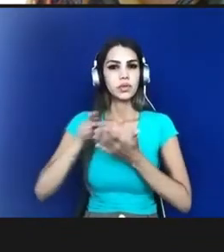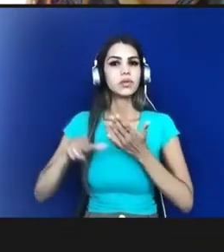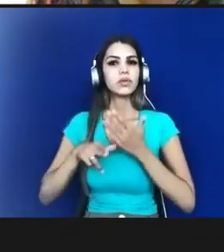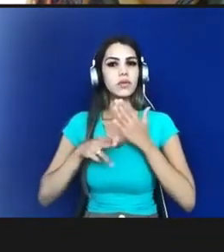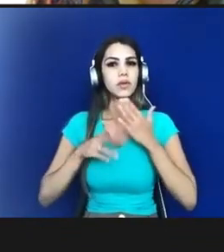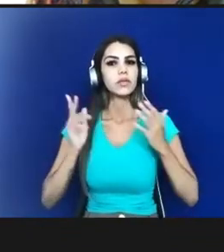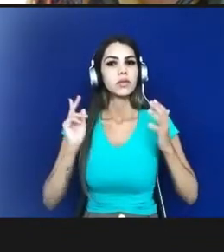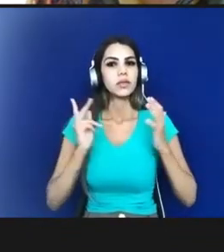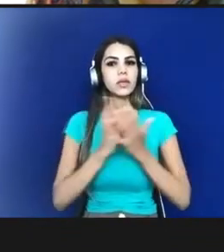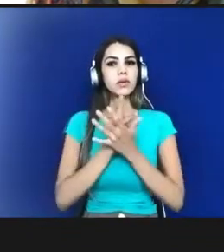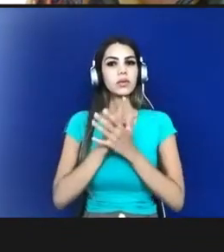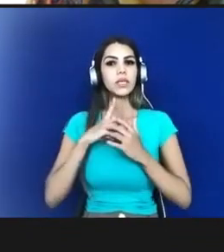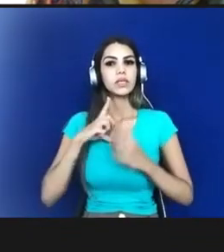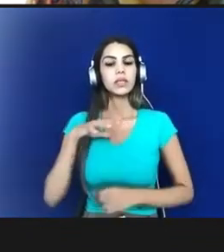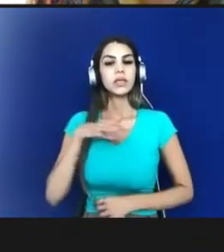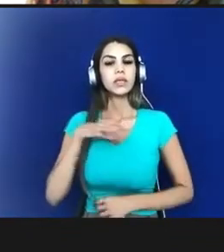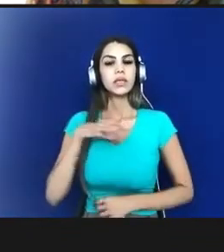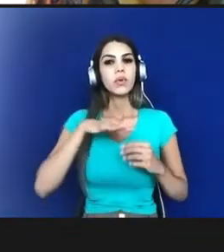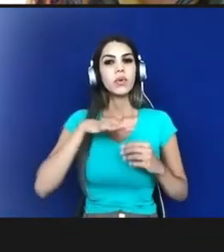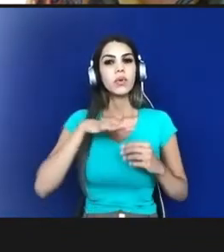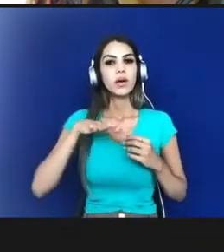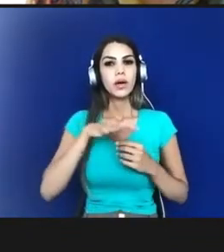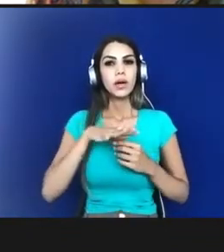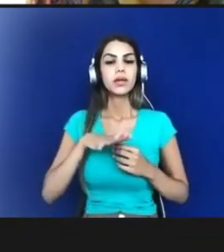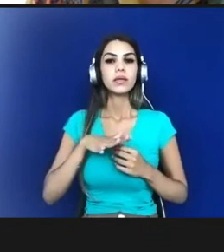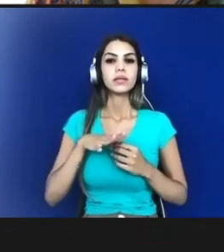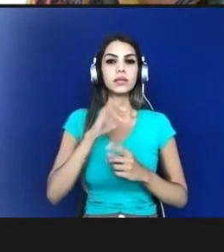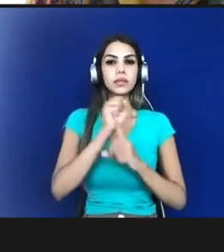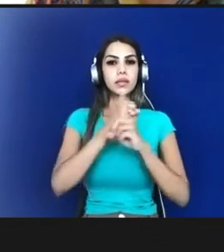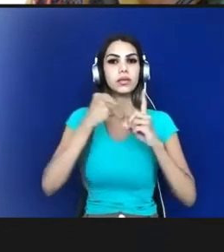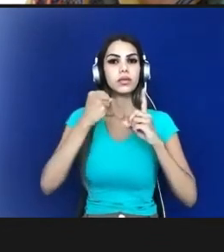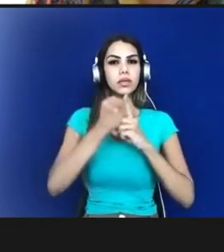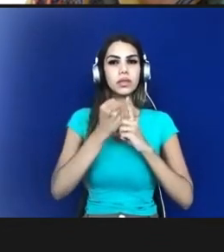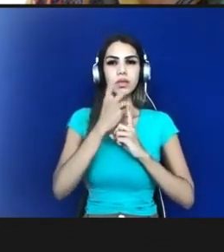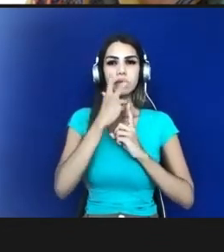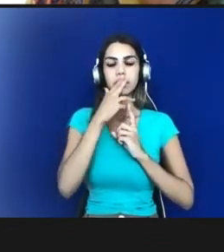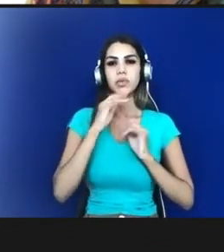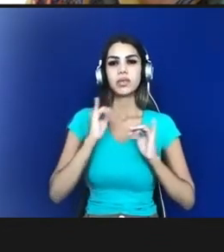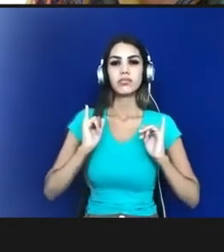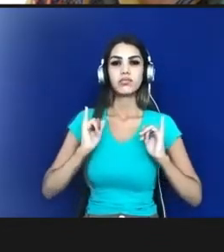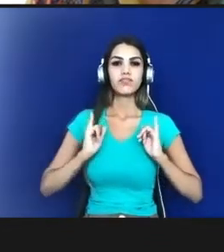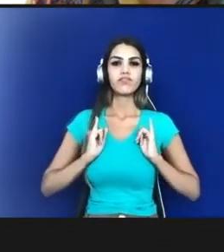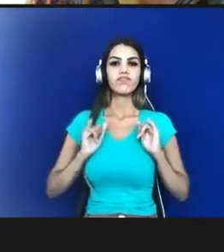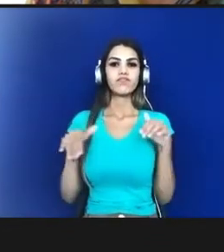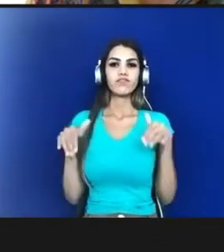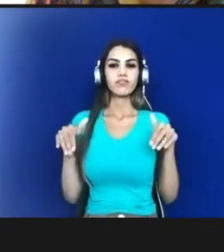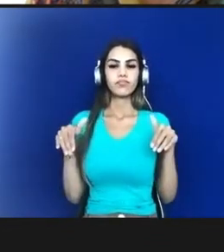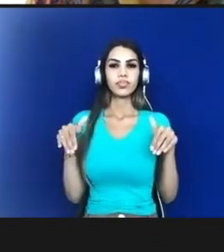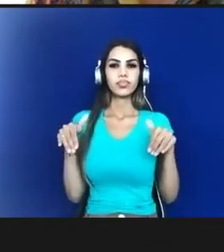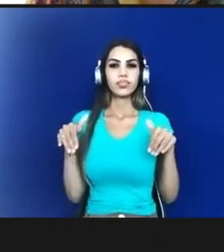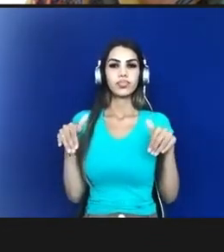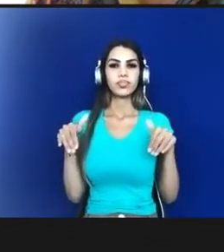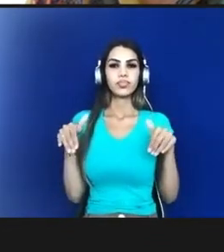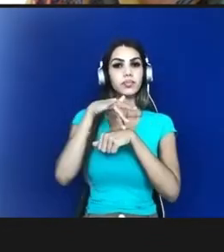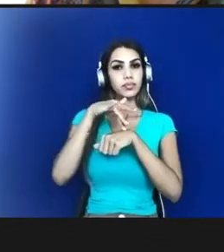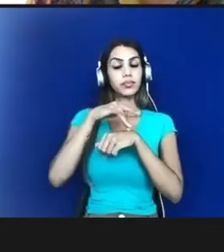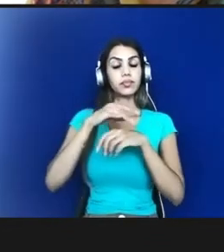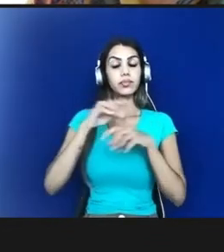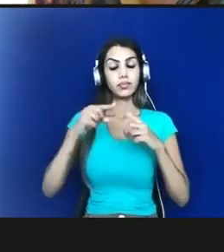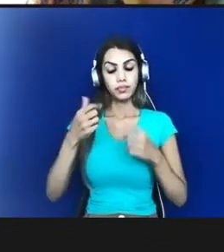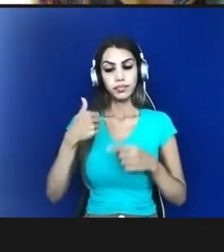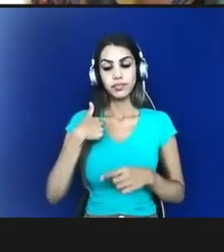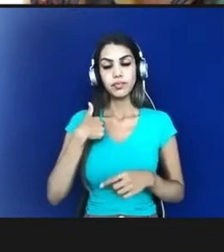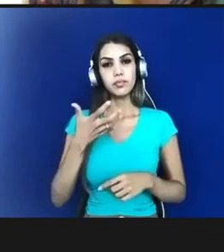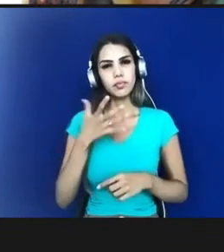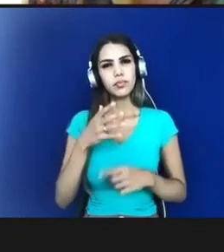nossa sociedade que está muito apática diante de tudo que está acontecendo mas eu gostaria de nos questionar ainda mais seria